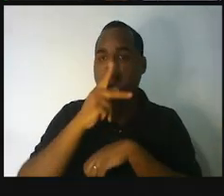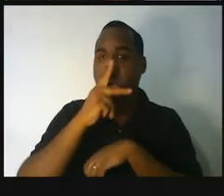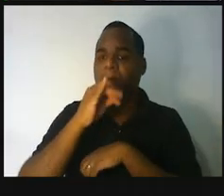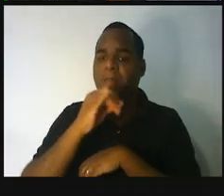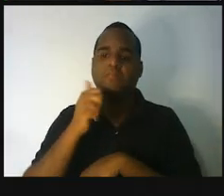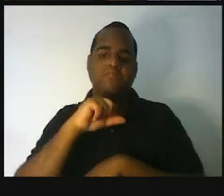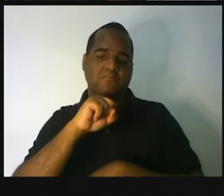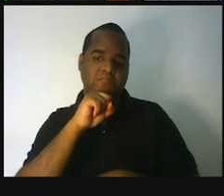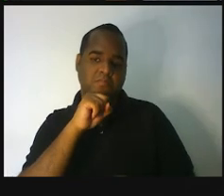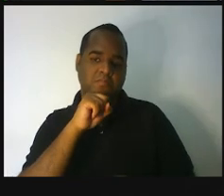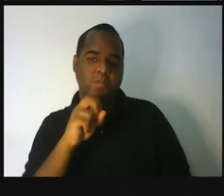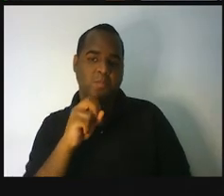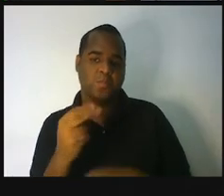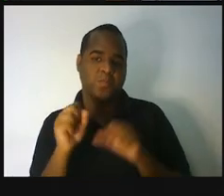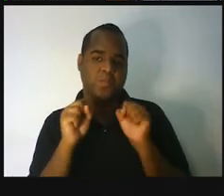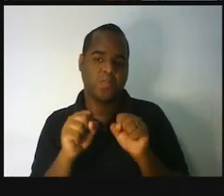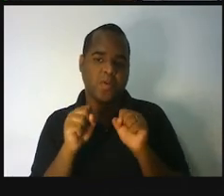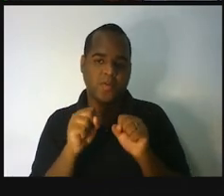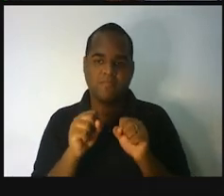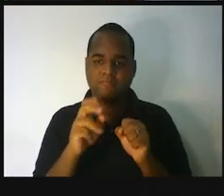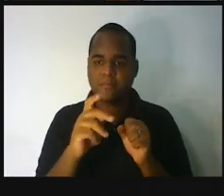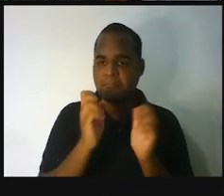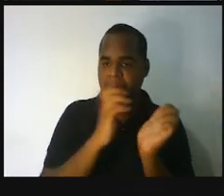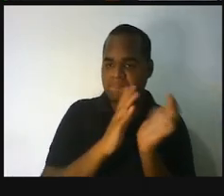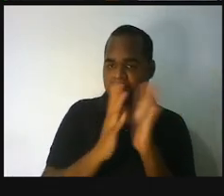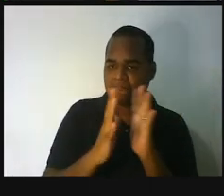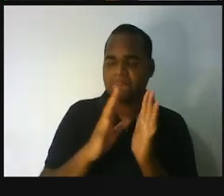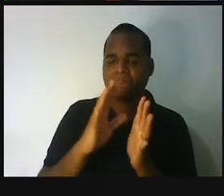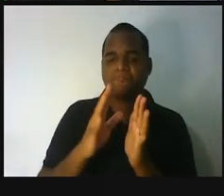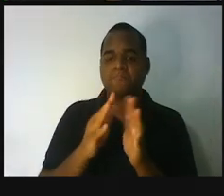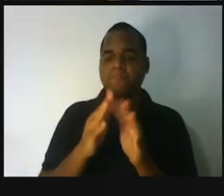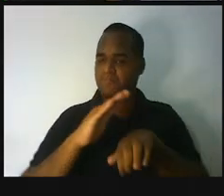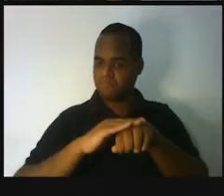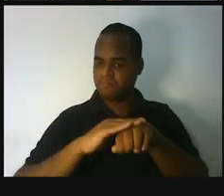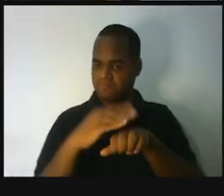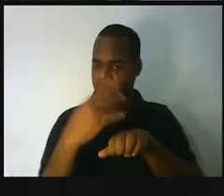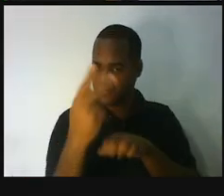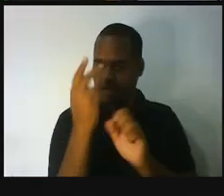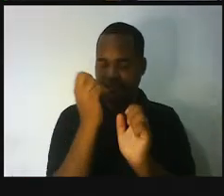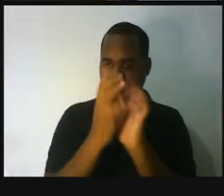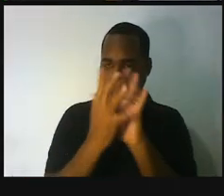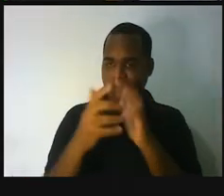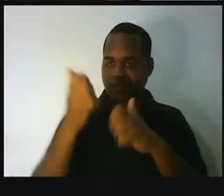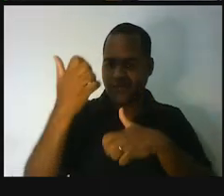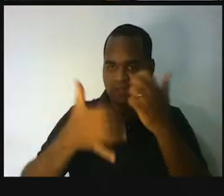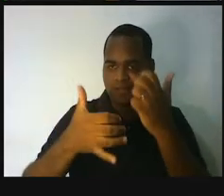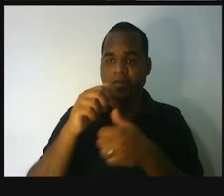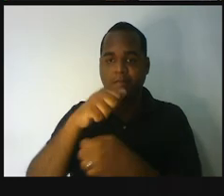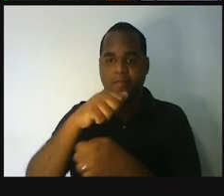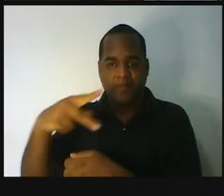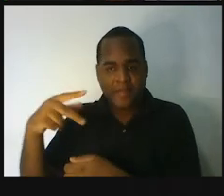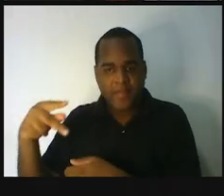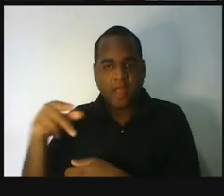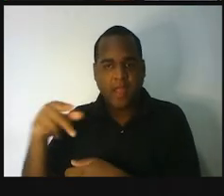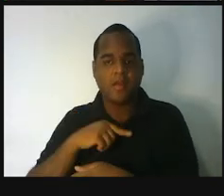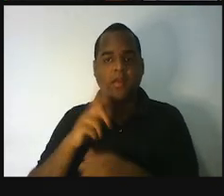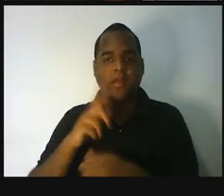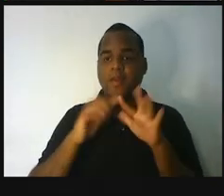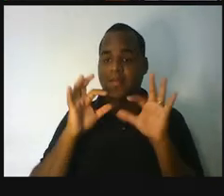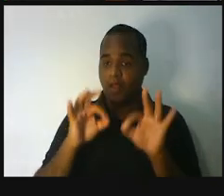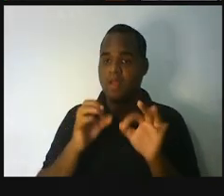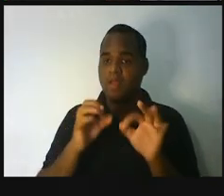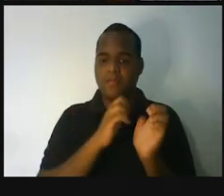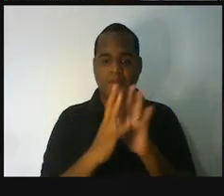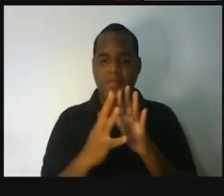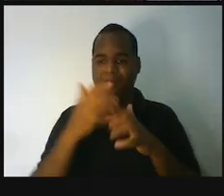tenham, ou o responsável que mora com você, e aí você usar um aplicativo de gravação de áudio. Realmente, os